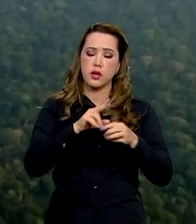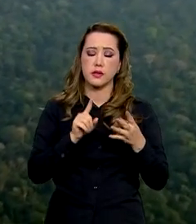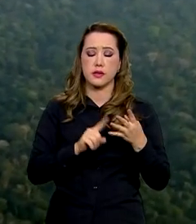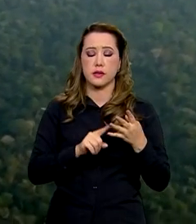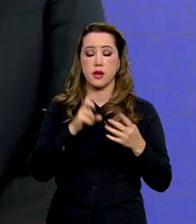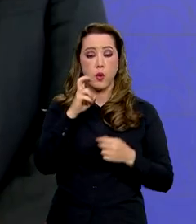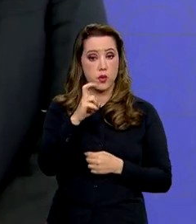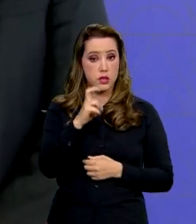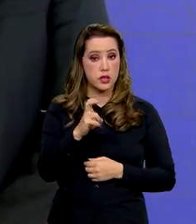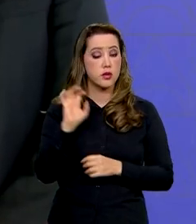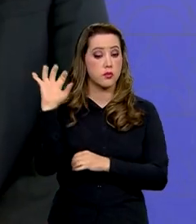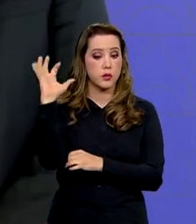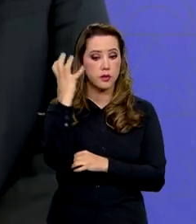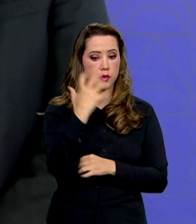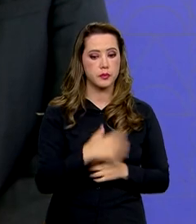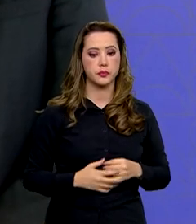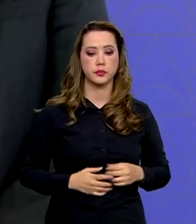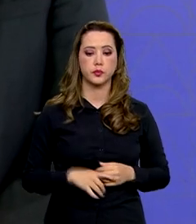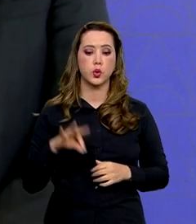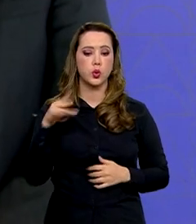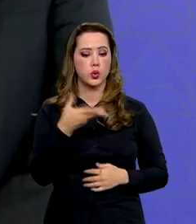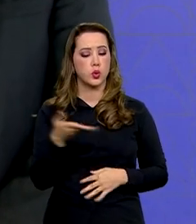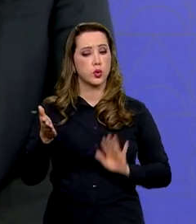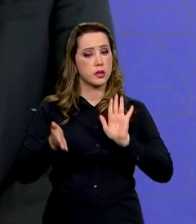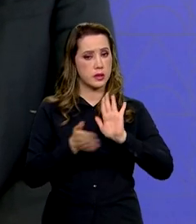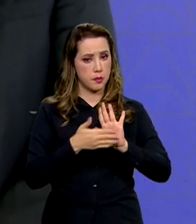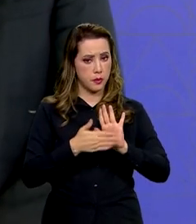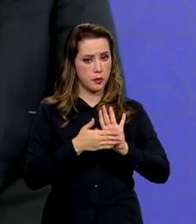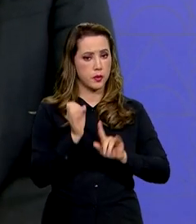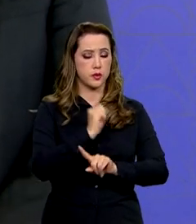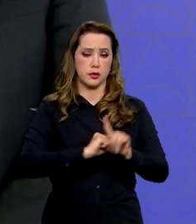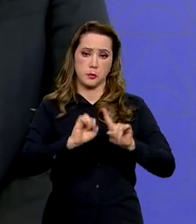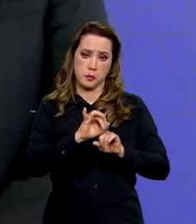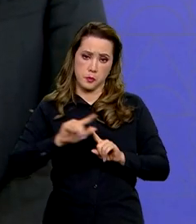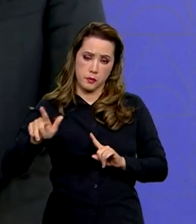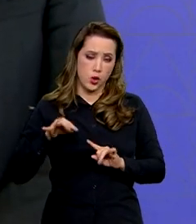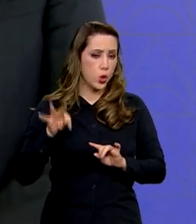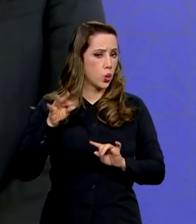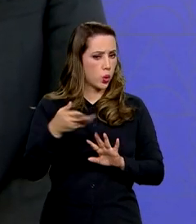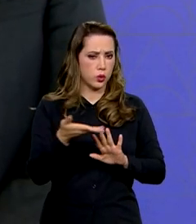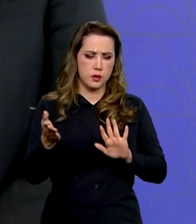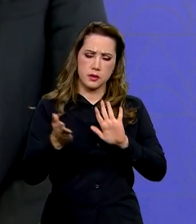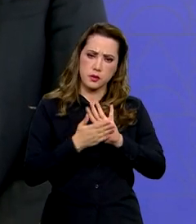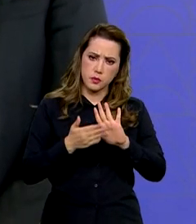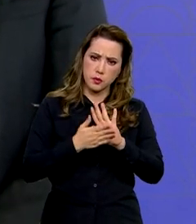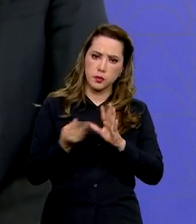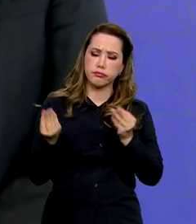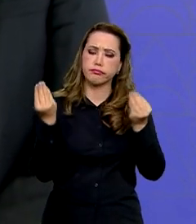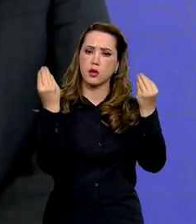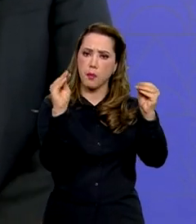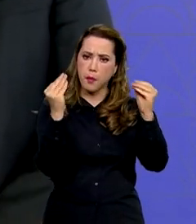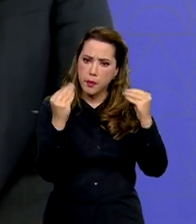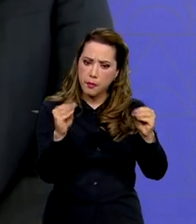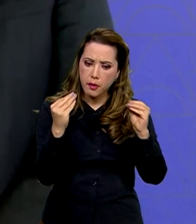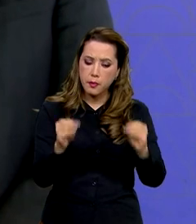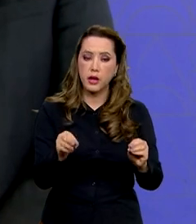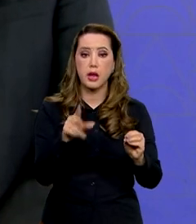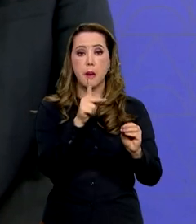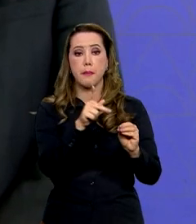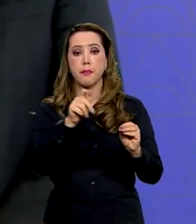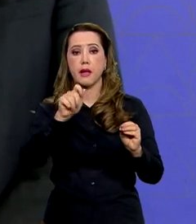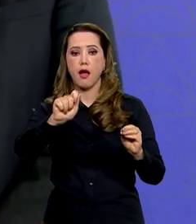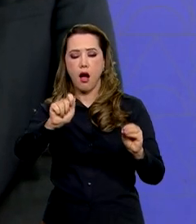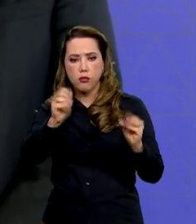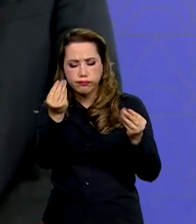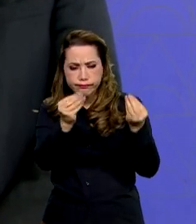ambiente. Todas as propostas da sociedade civil, todas, elas foram incorporadas dentro do PPA,